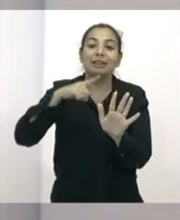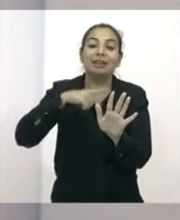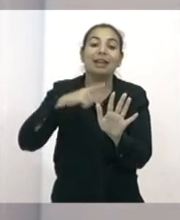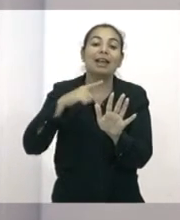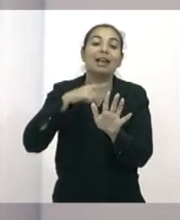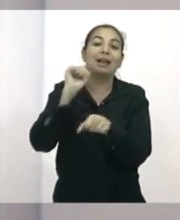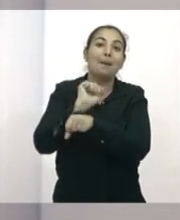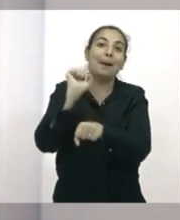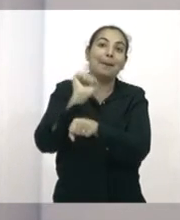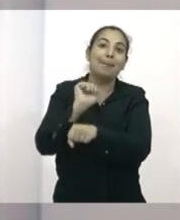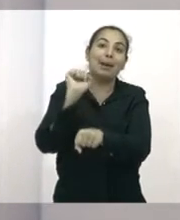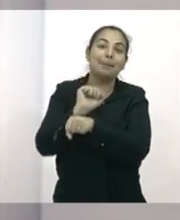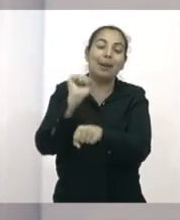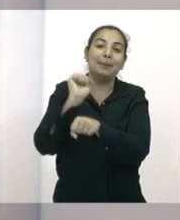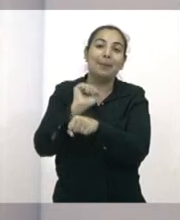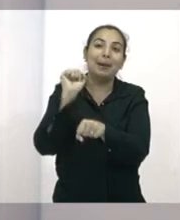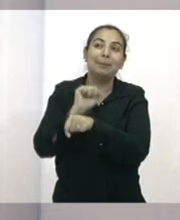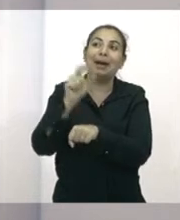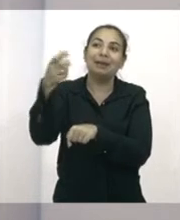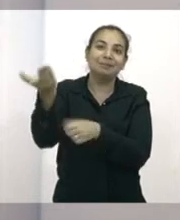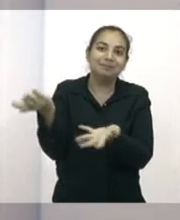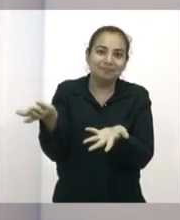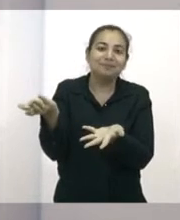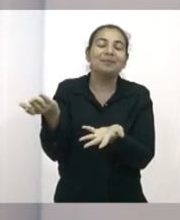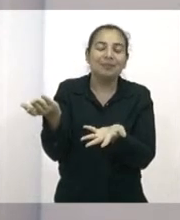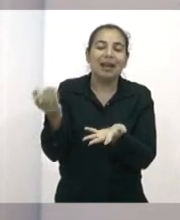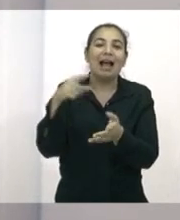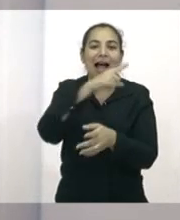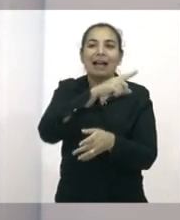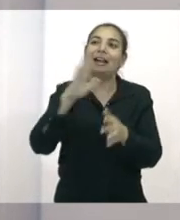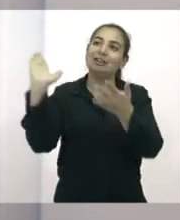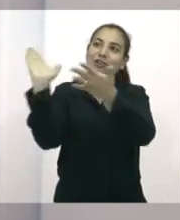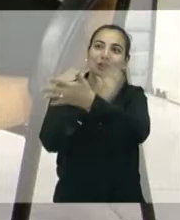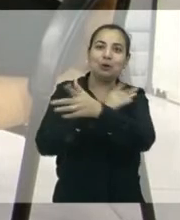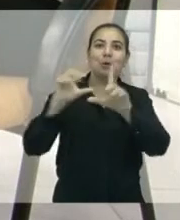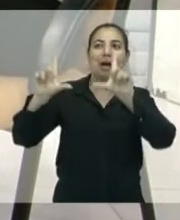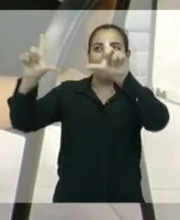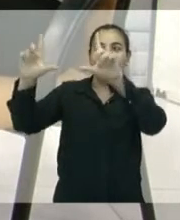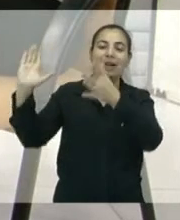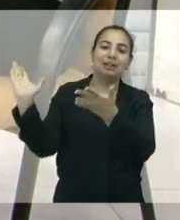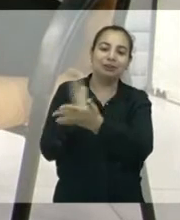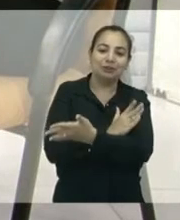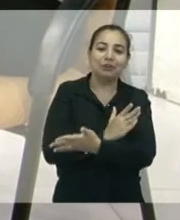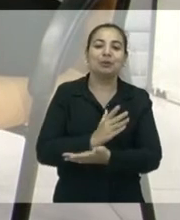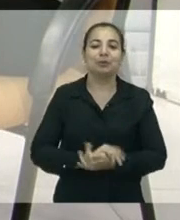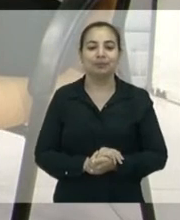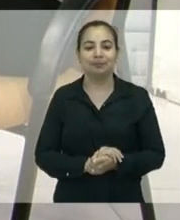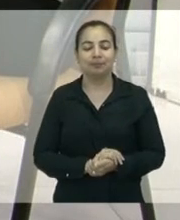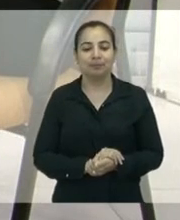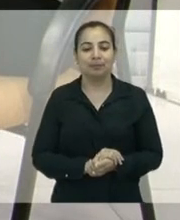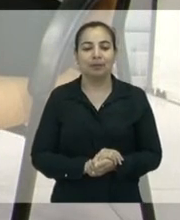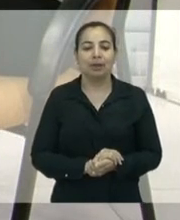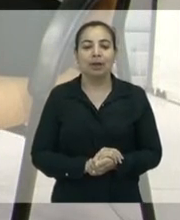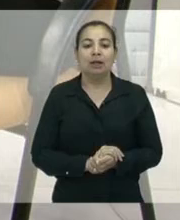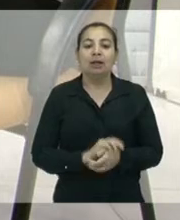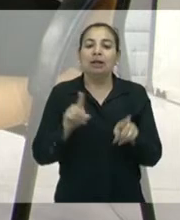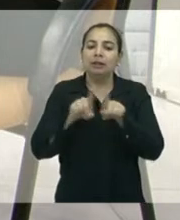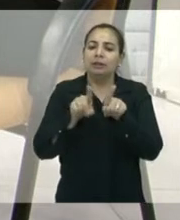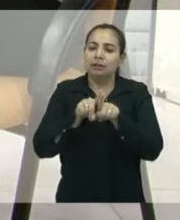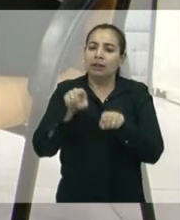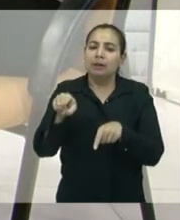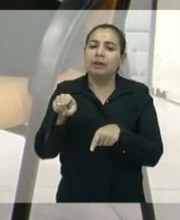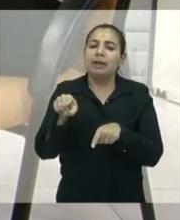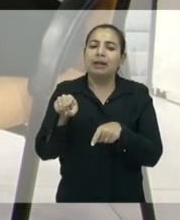tanto de tempo que havia se passado e a obra não havia sido executada. A senhora também, como parlamentar, esteve visitando alguns